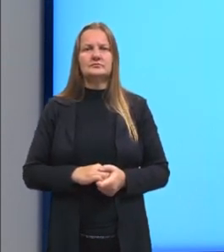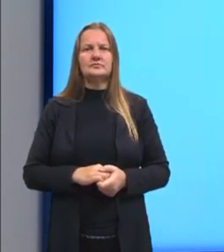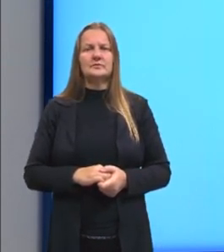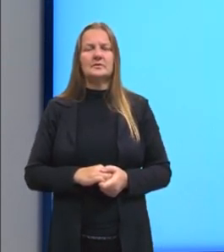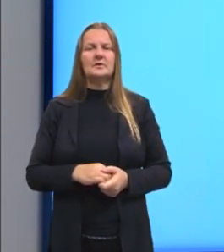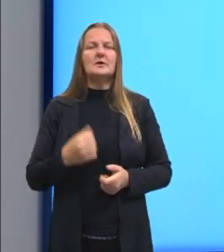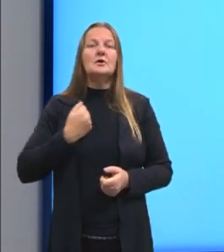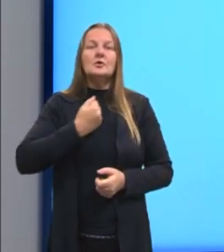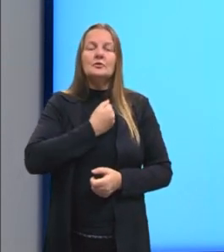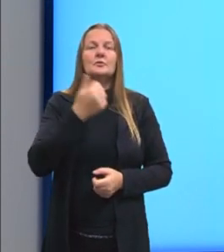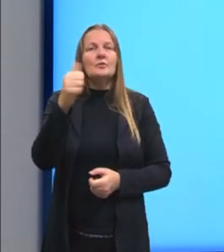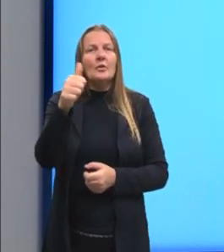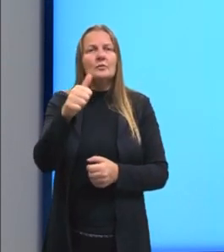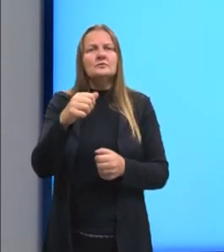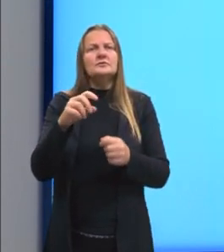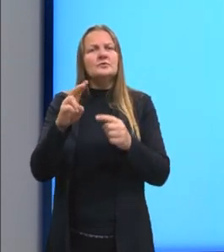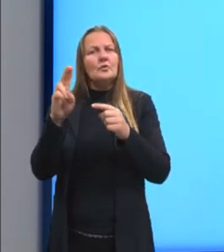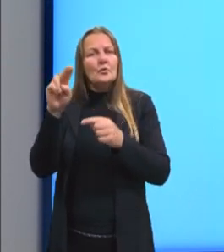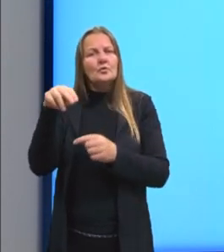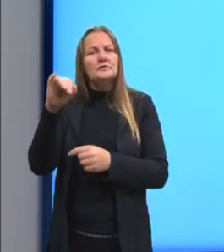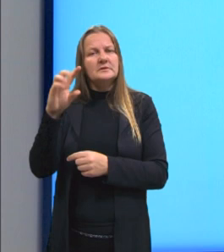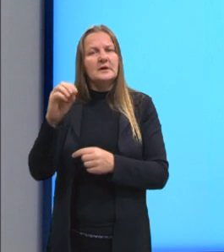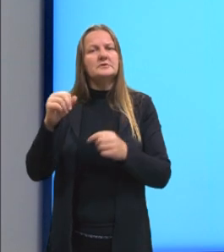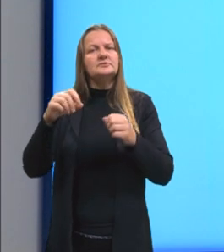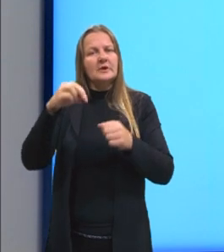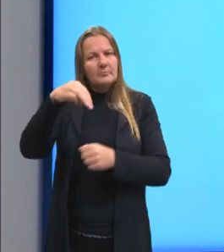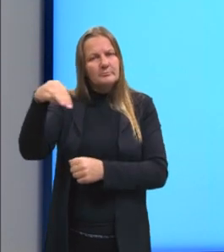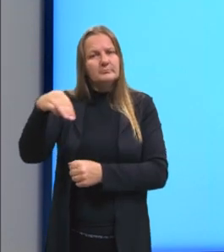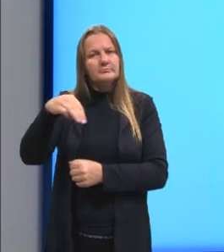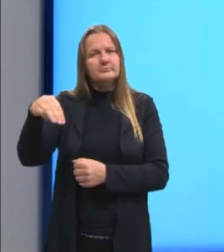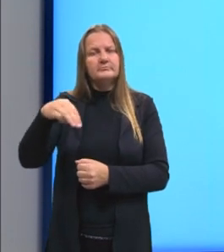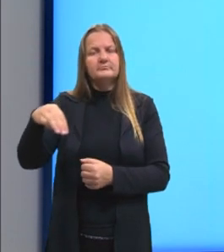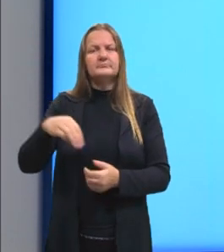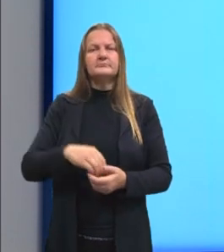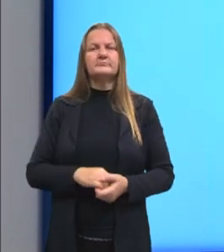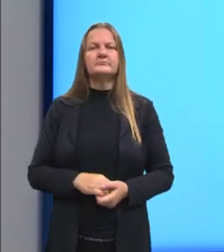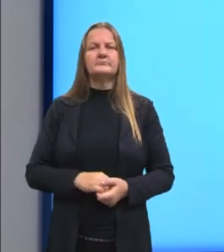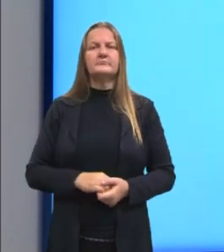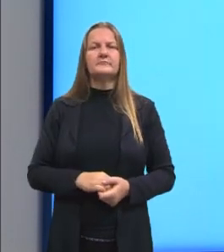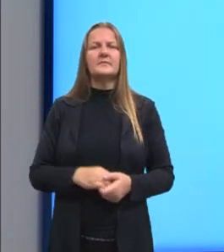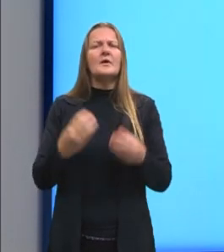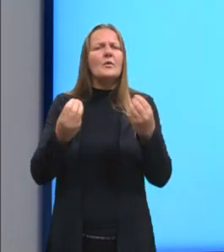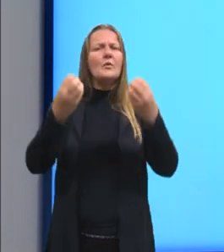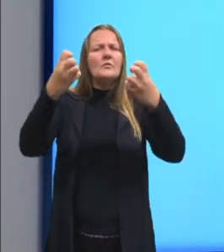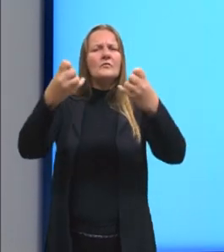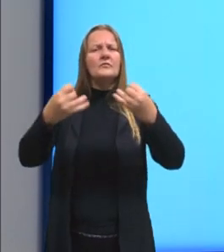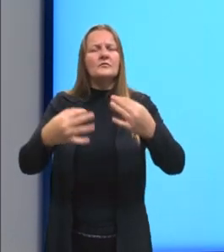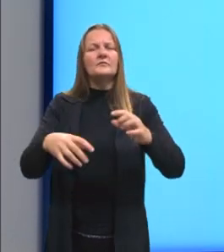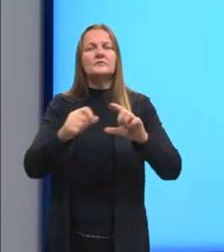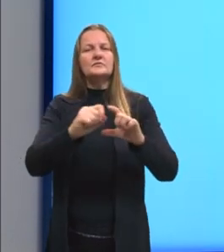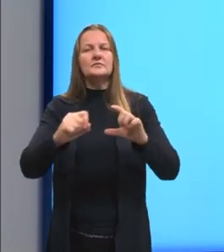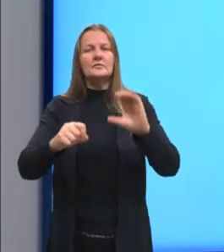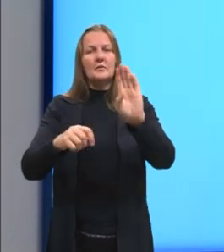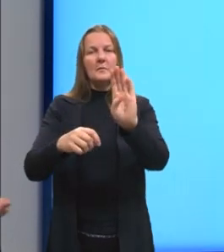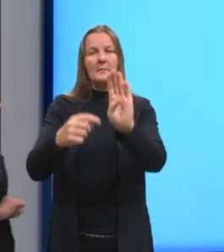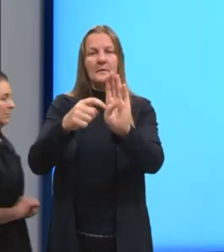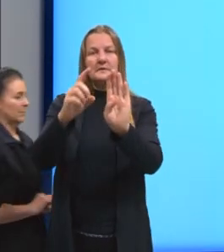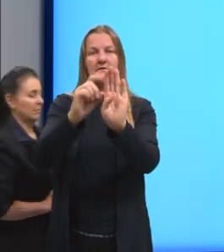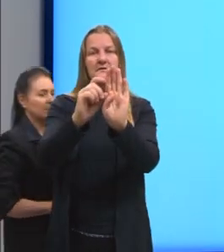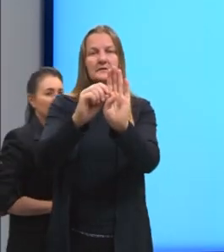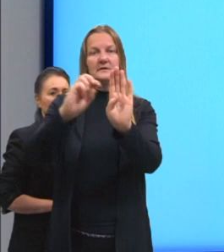11. E a unidade já está em milímetros. Como nós queremos escrever em notação